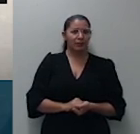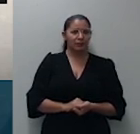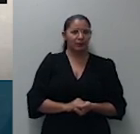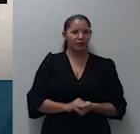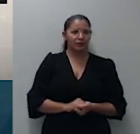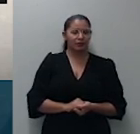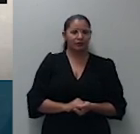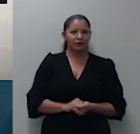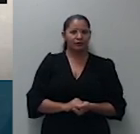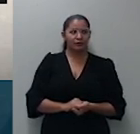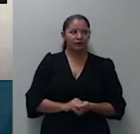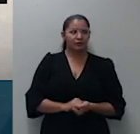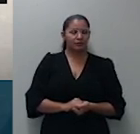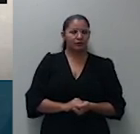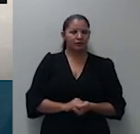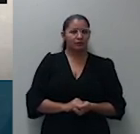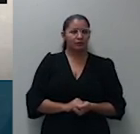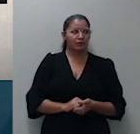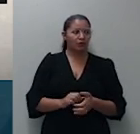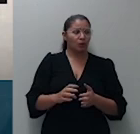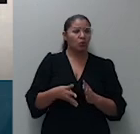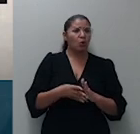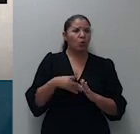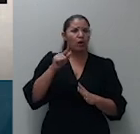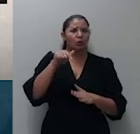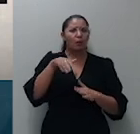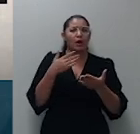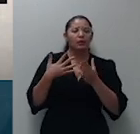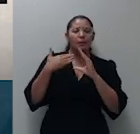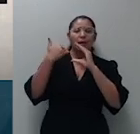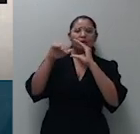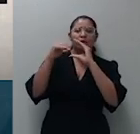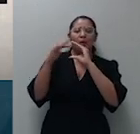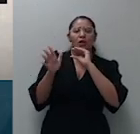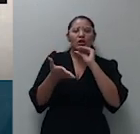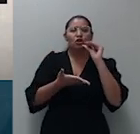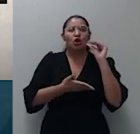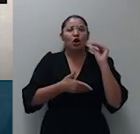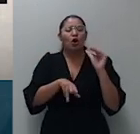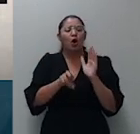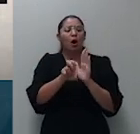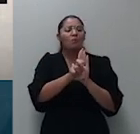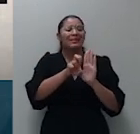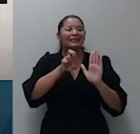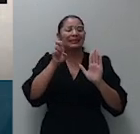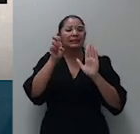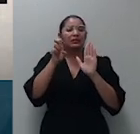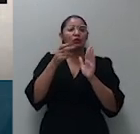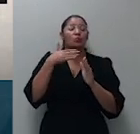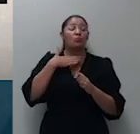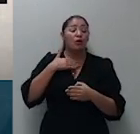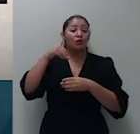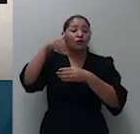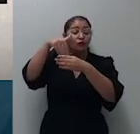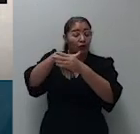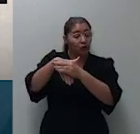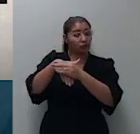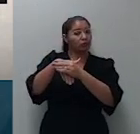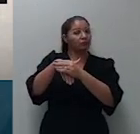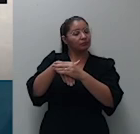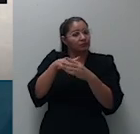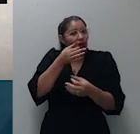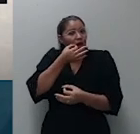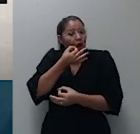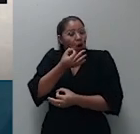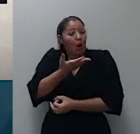quatro do material encaminhados a vossa excelência a uma síntese do voto que eu proponho a este colegiado e digo